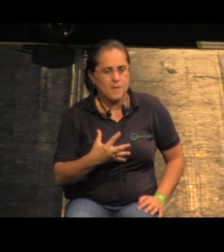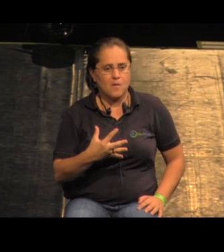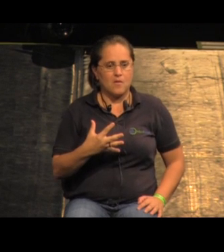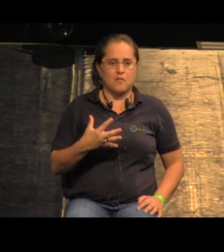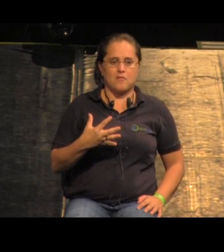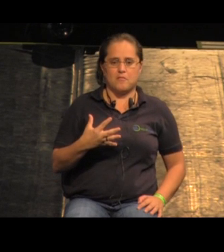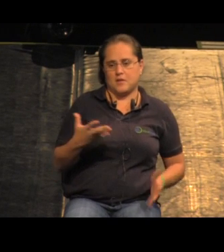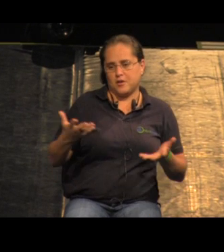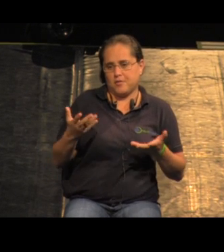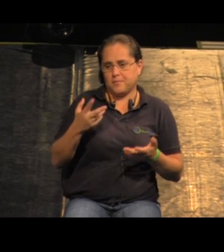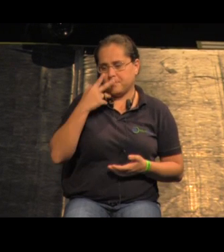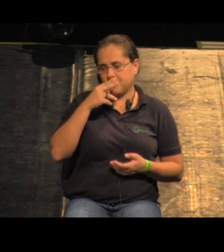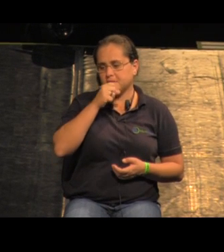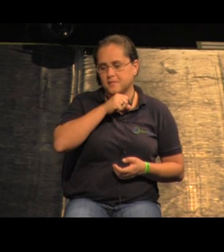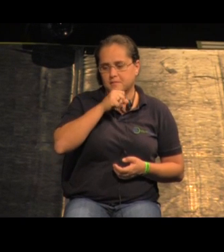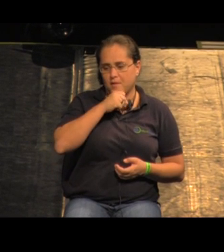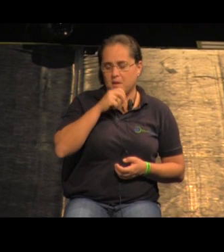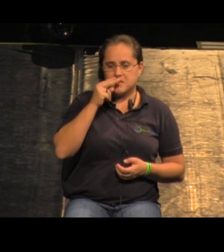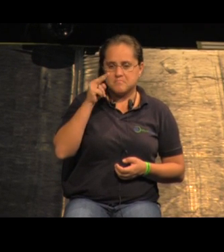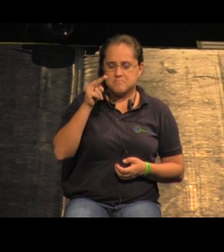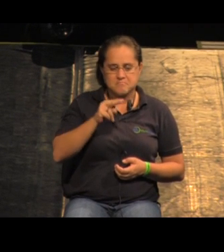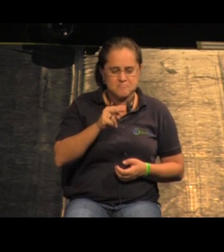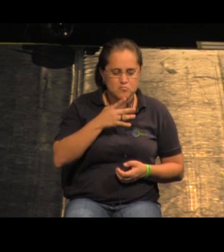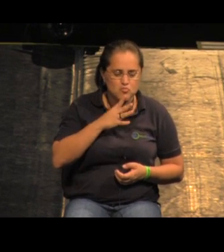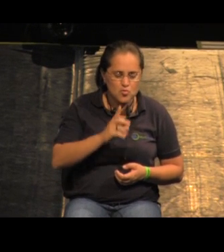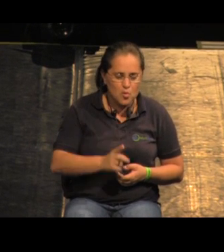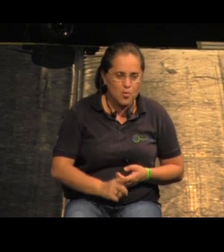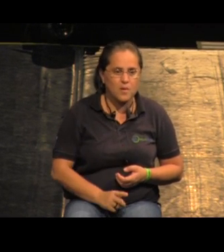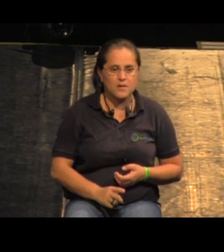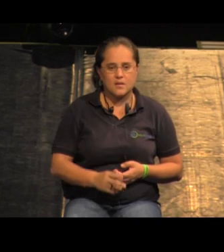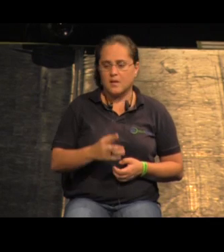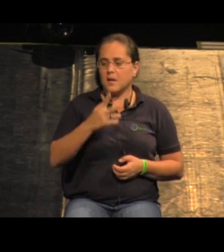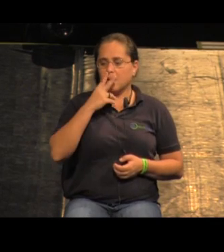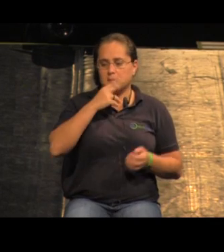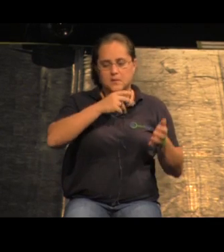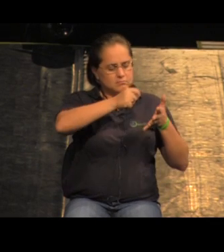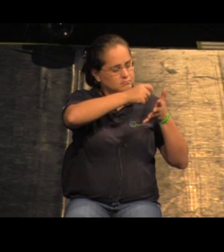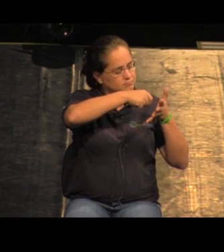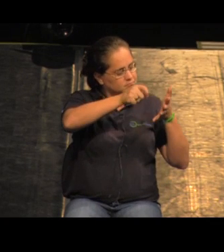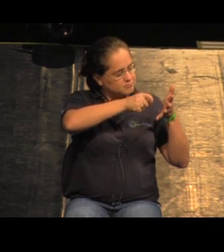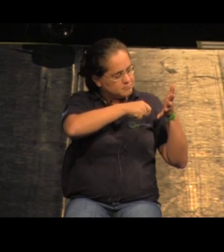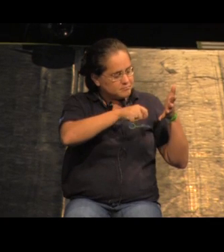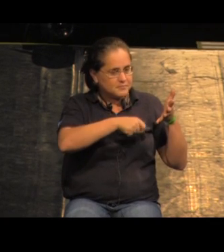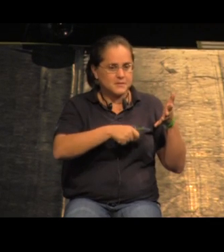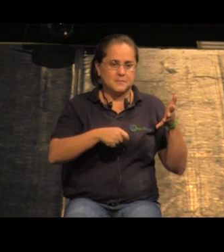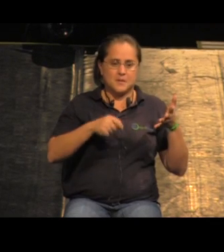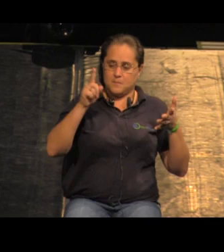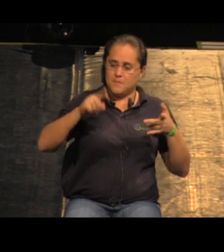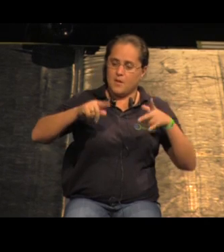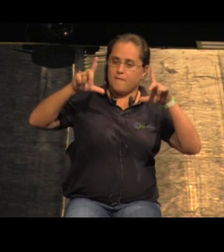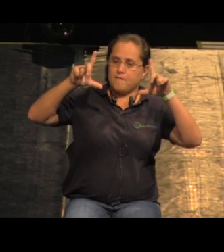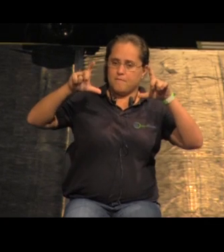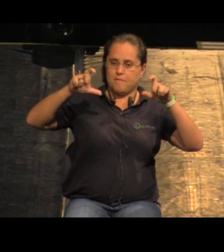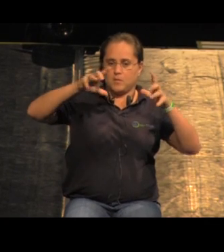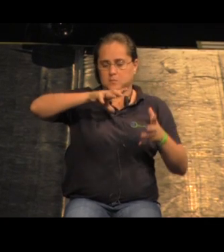já viu, a gente nem conhecia direito isso aqui, a gente achou que o cara tinha pintado com aquarela isso aqui, então é uma foto do